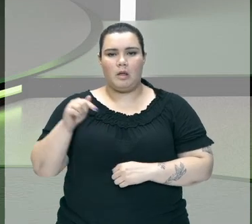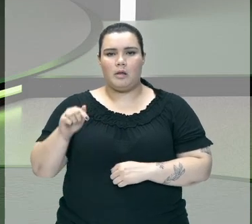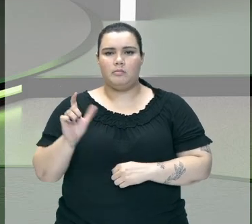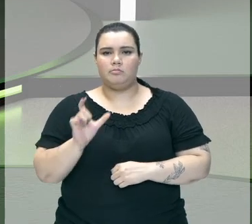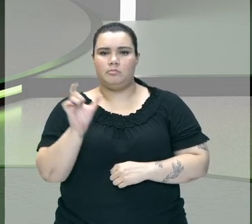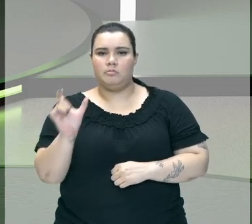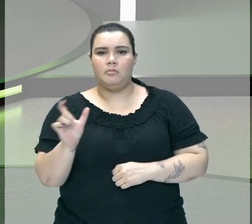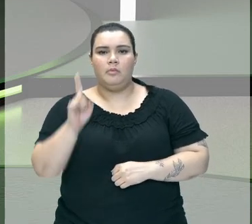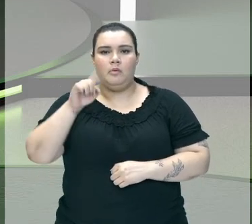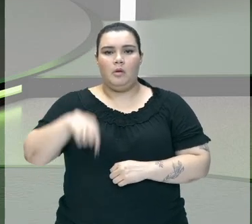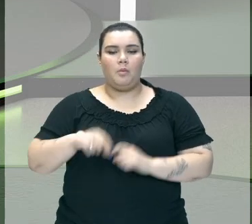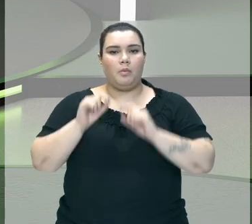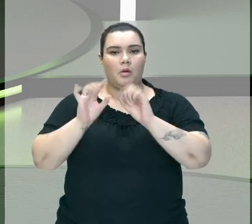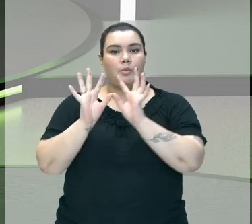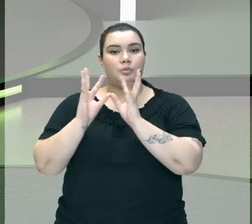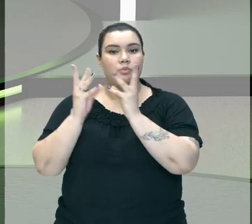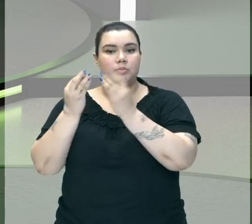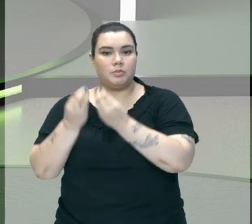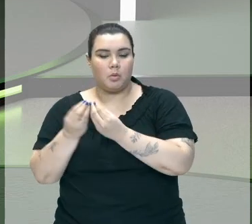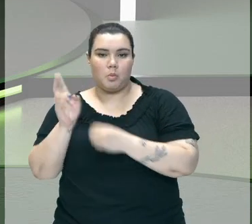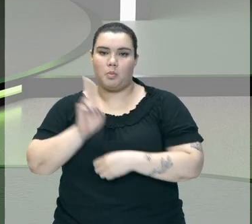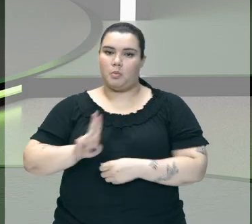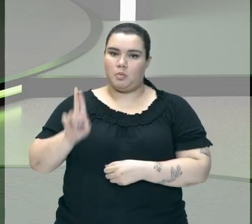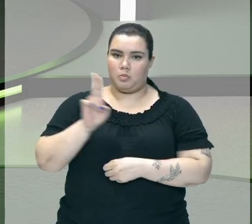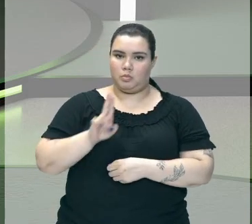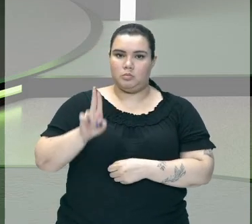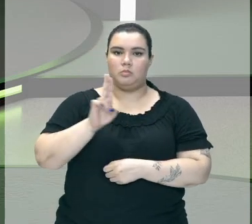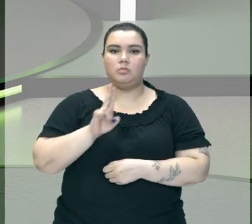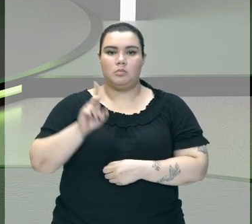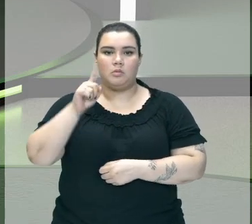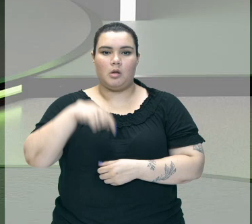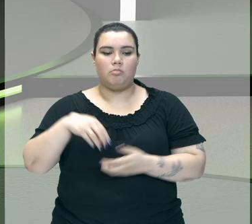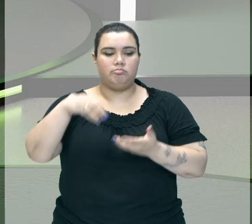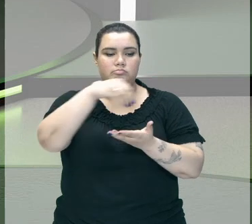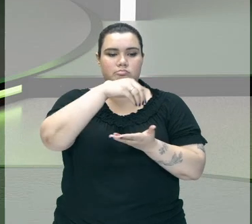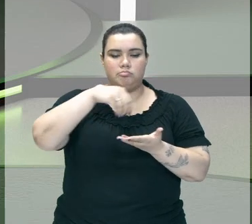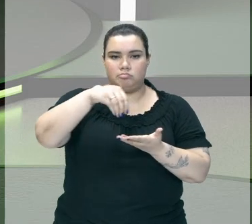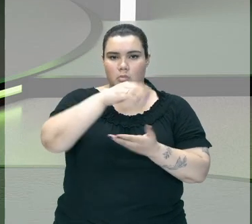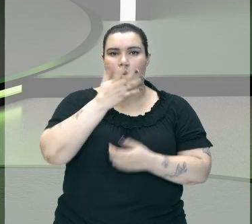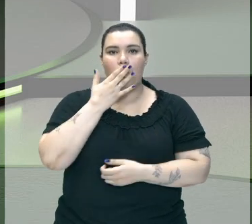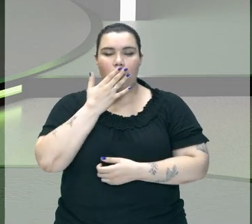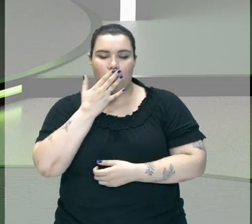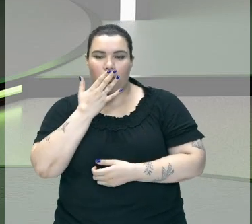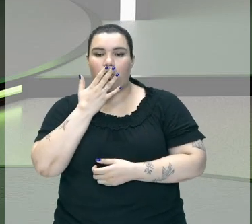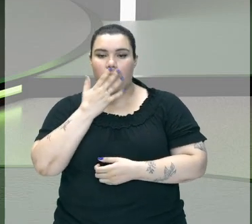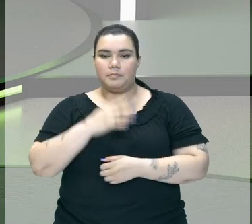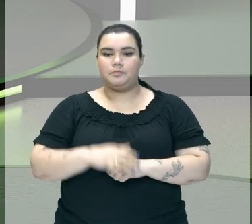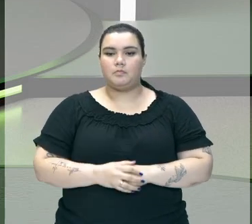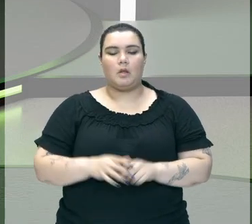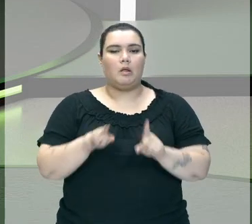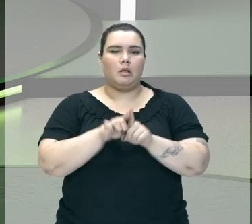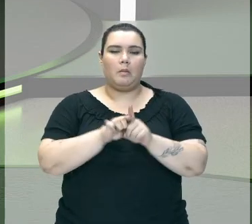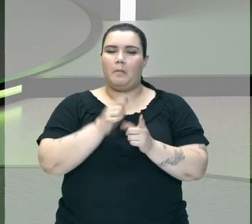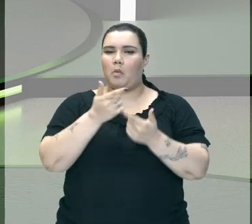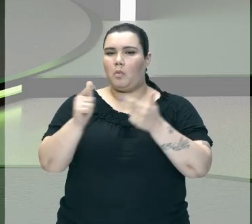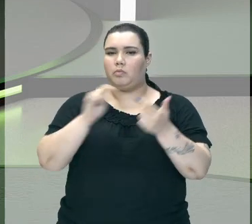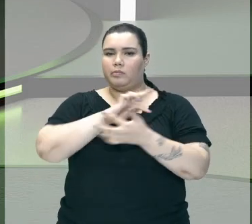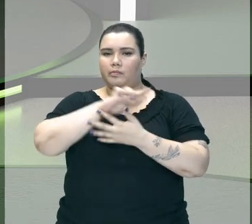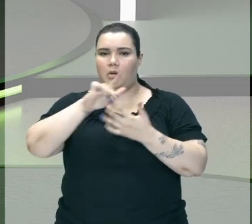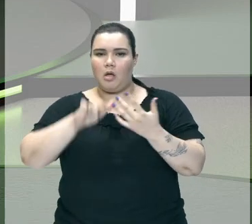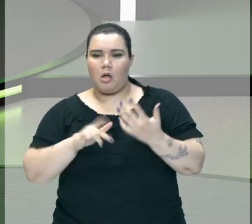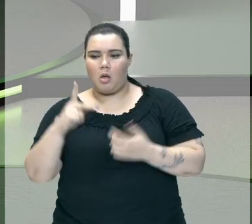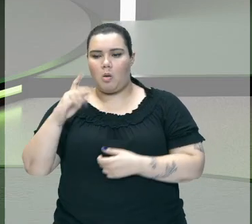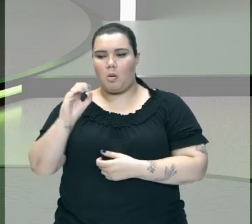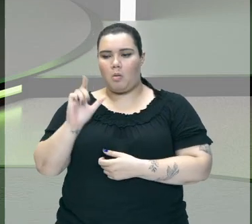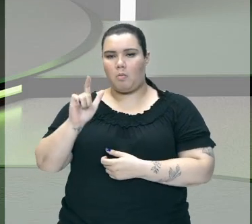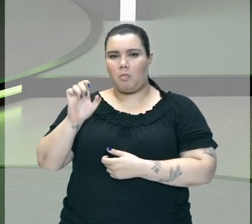substância Que nós podemos Estar utilizando Como corante Temos vários outros Corantes também Na natureza Que podem estar sendo